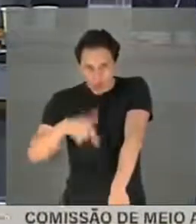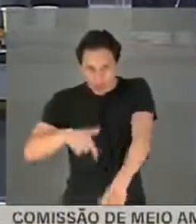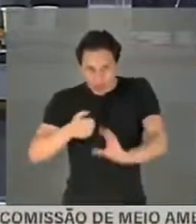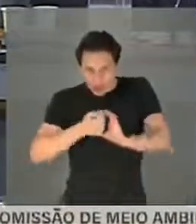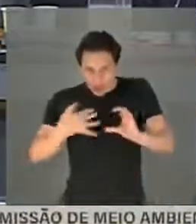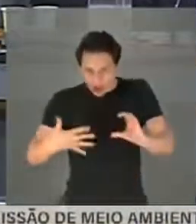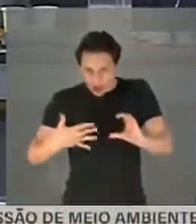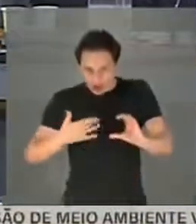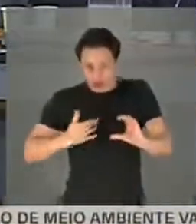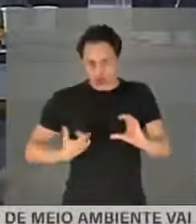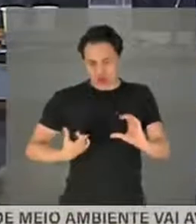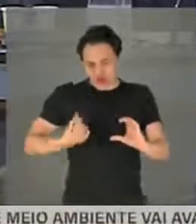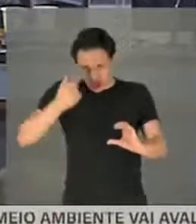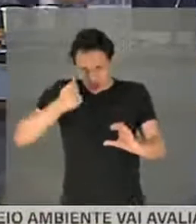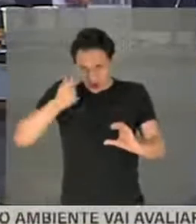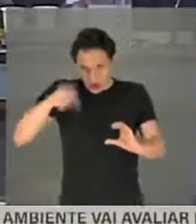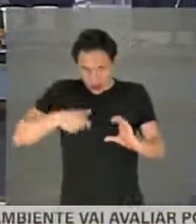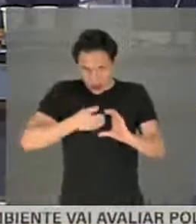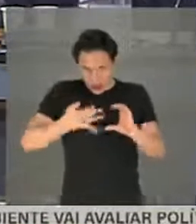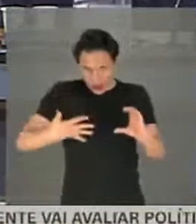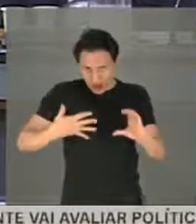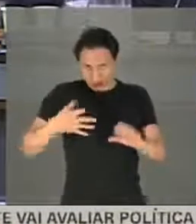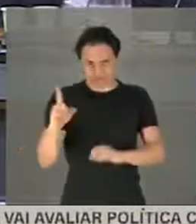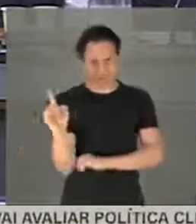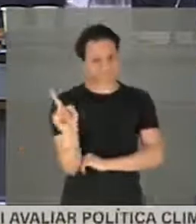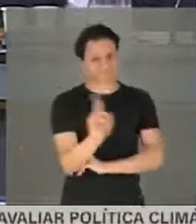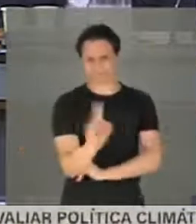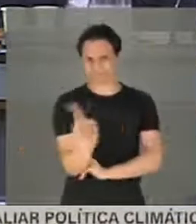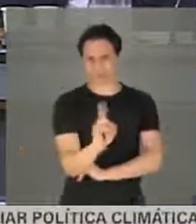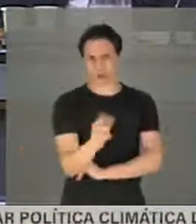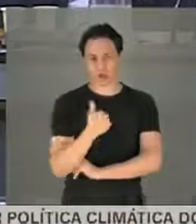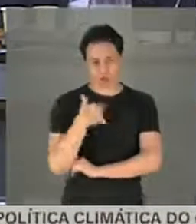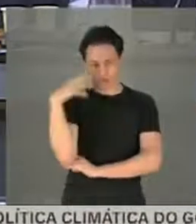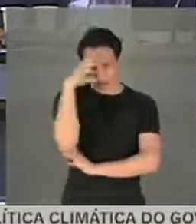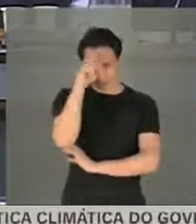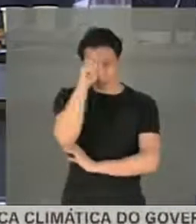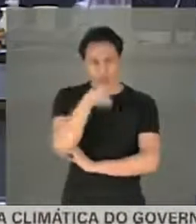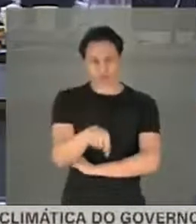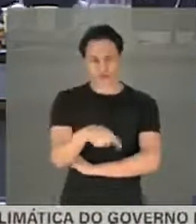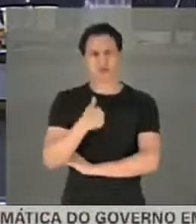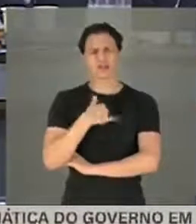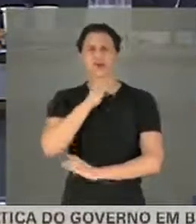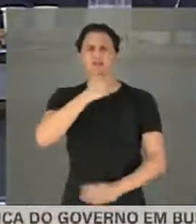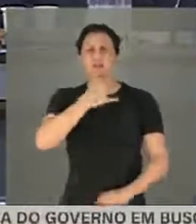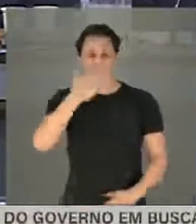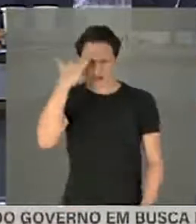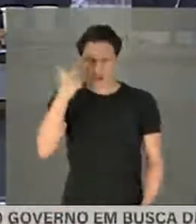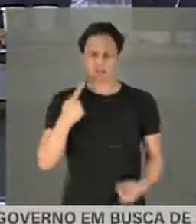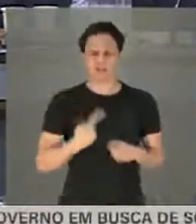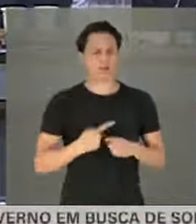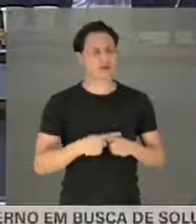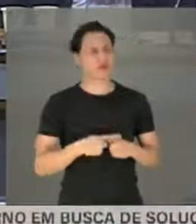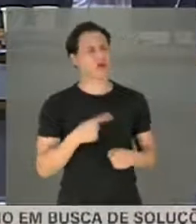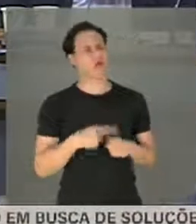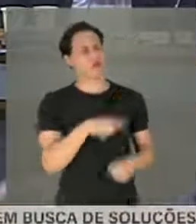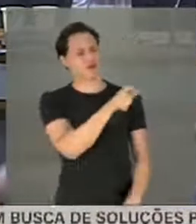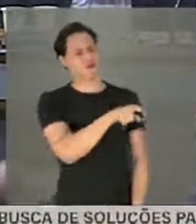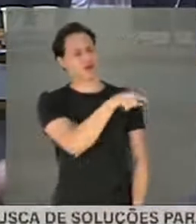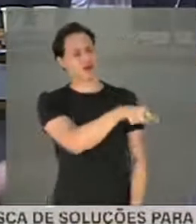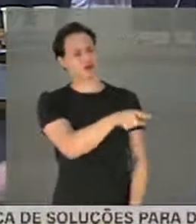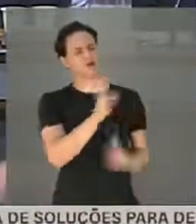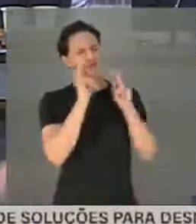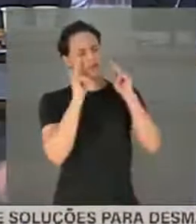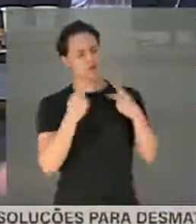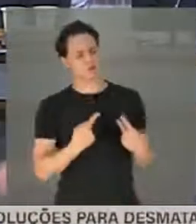aquisitivo não define o caráter. Eu aprendi isso. E eu fico muito triste, sabe por quê? Porque isso é o típico do ser humano